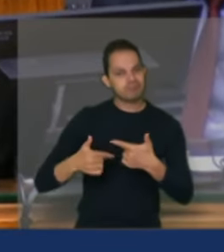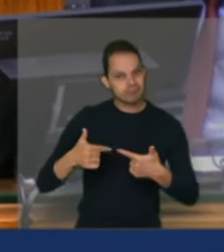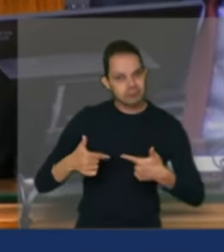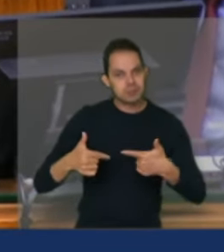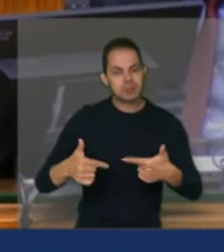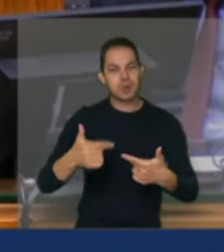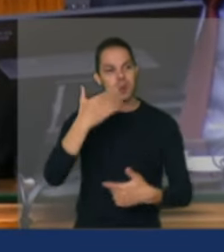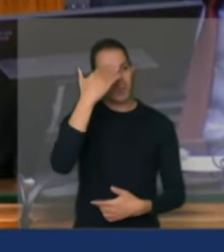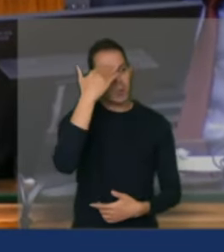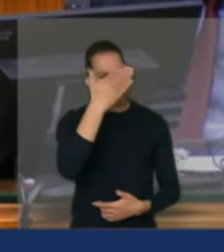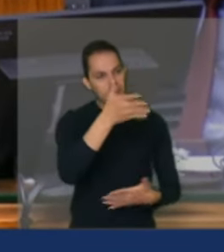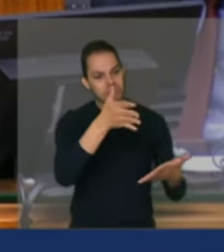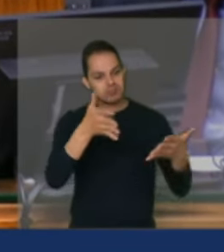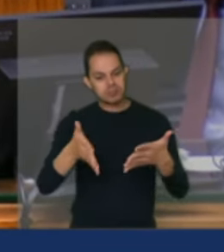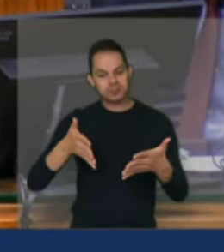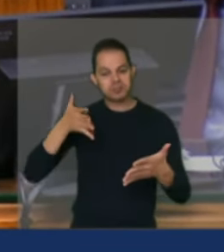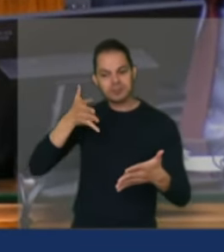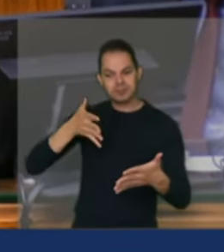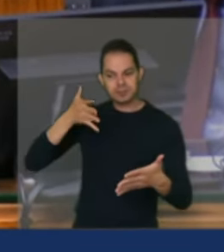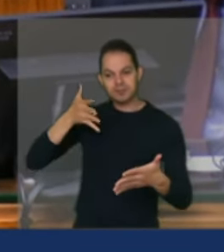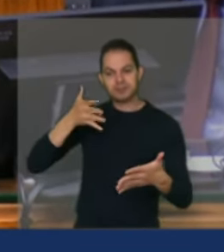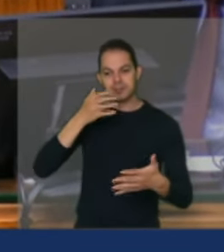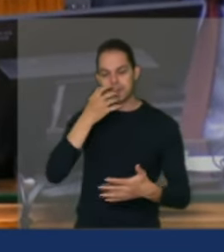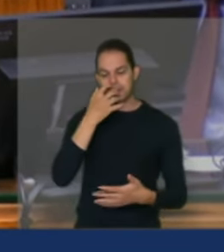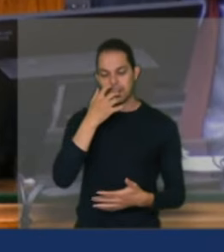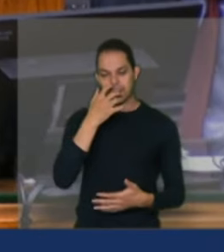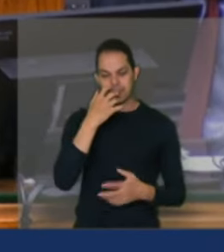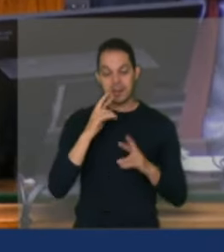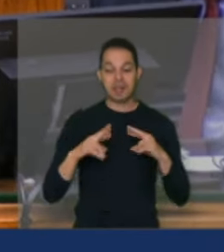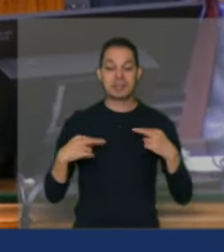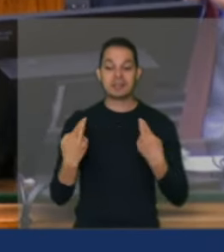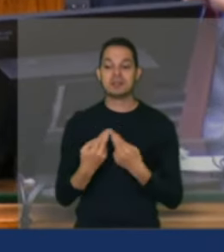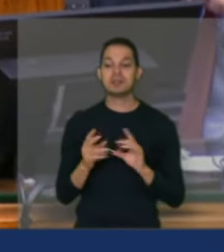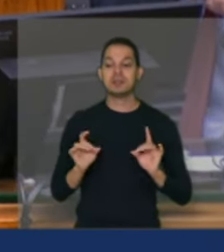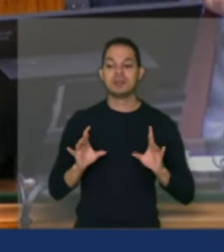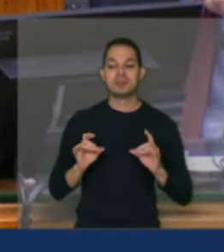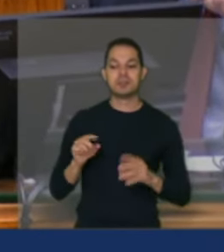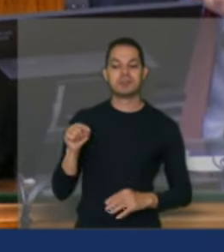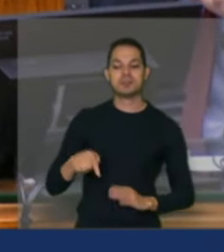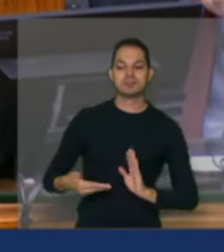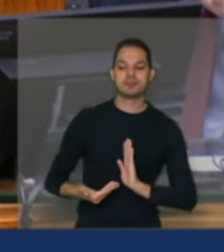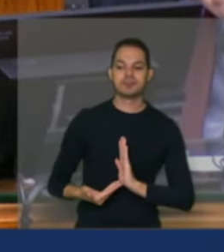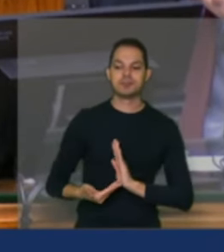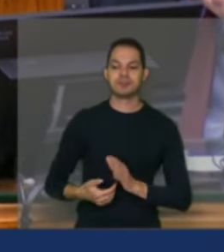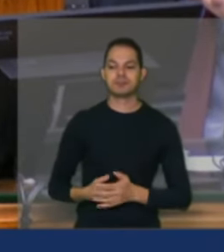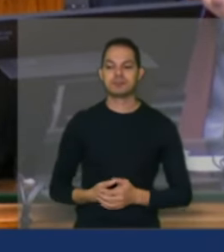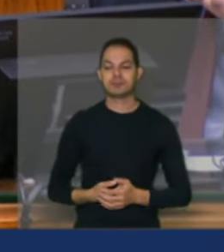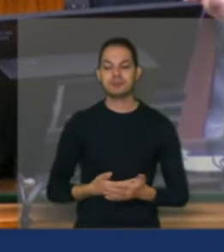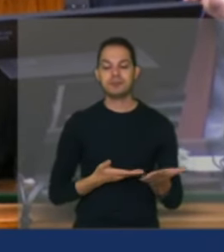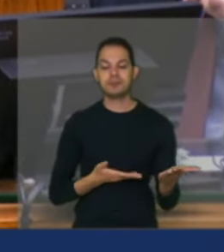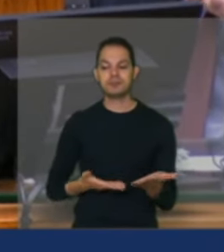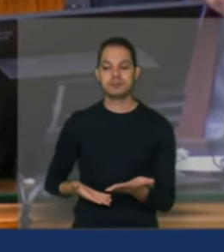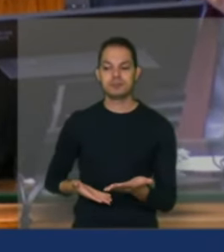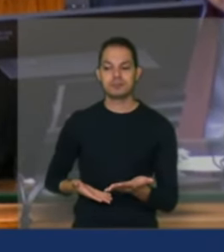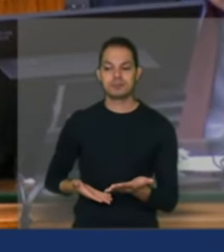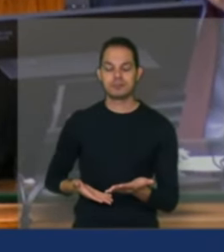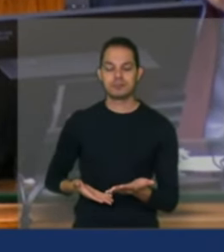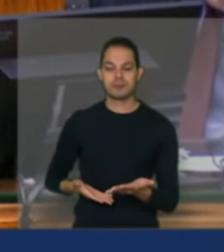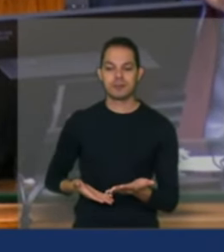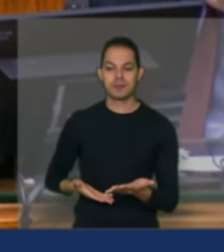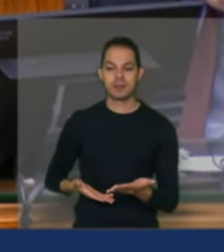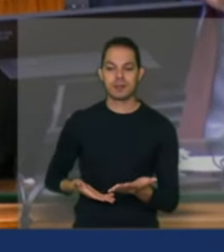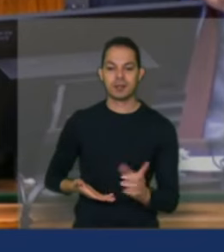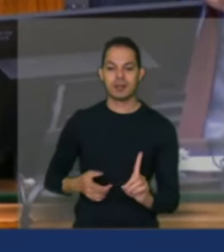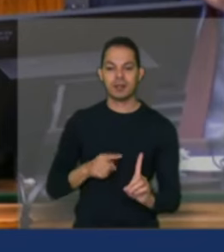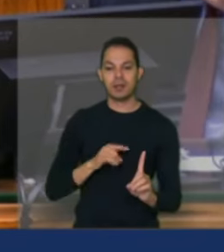pela sua participação a essa sessão especial aqui da câmara eu convido agora em seguida o João